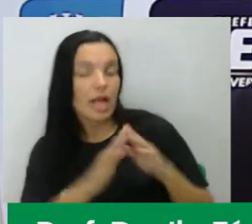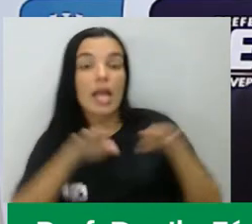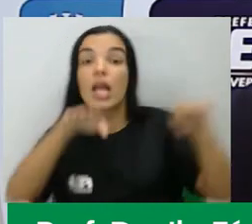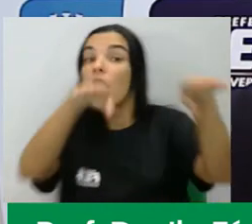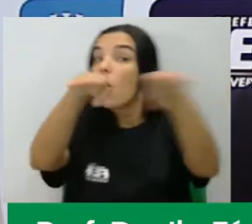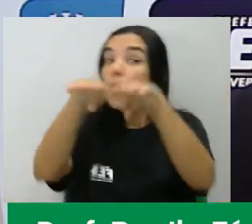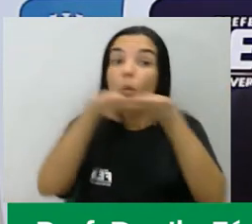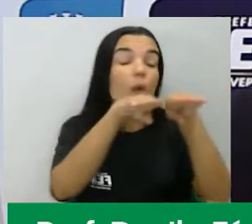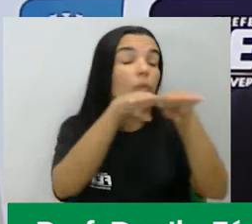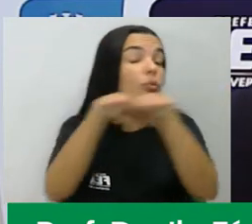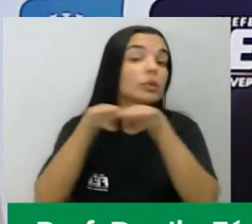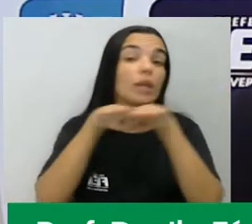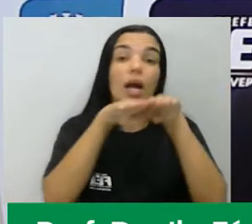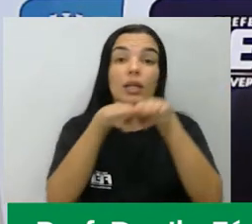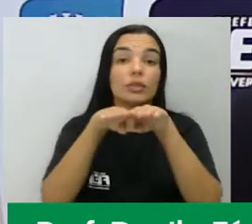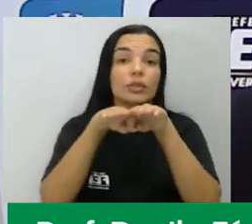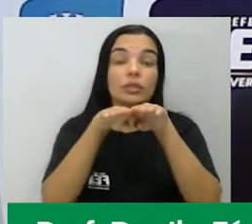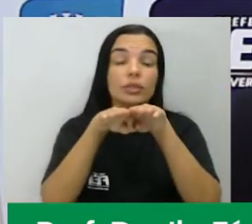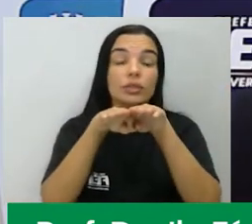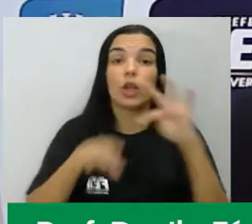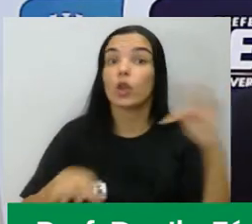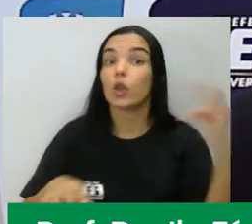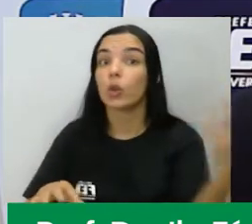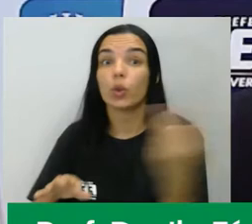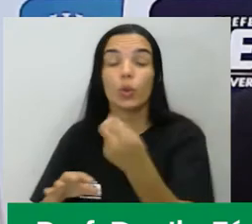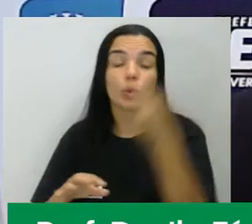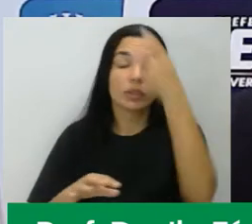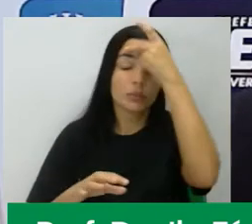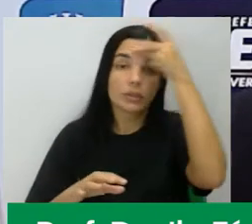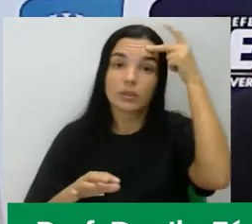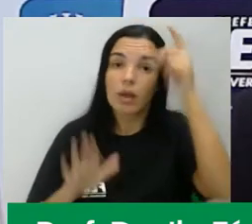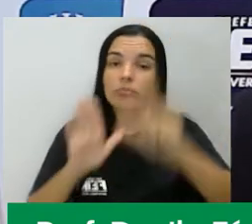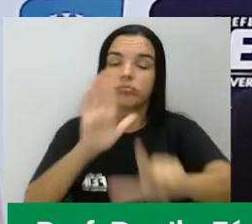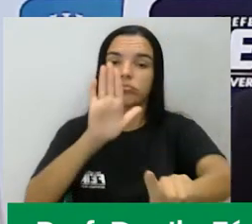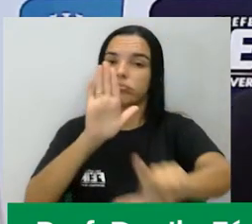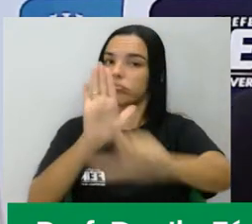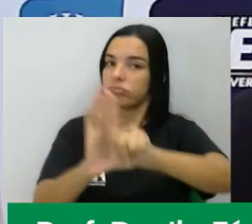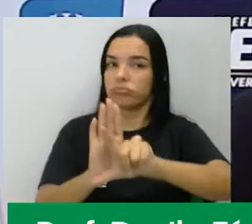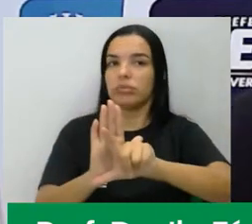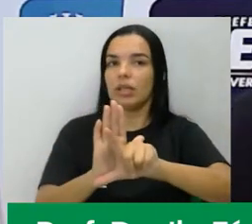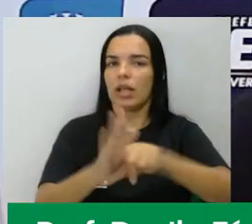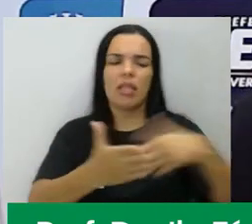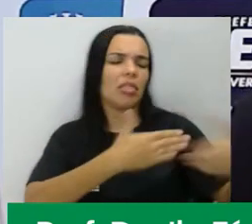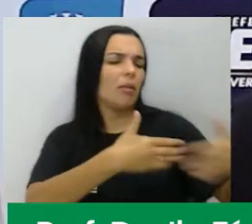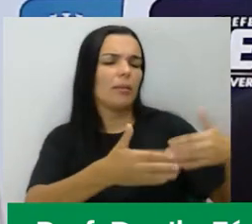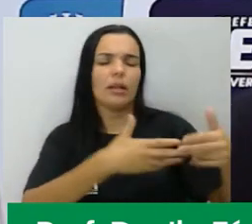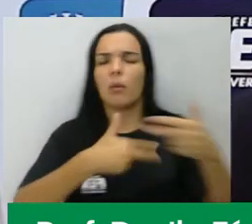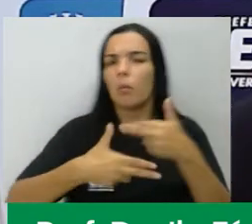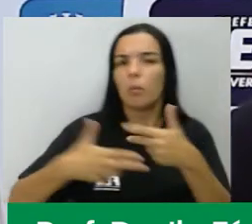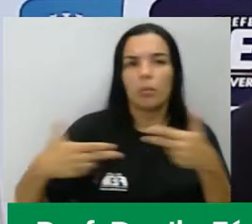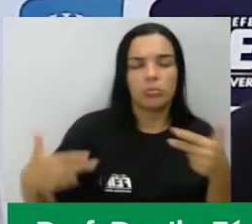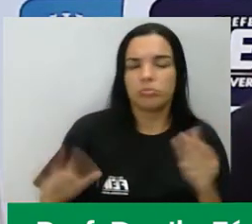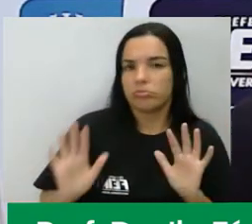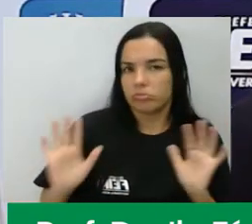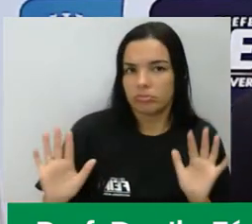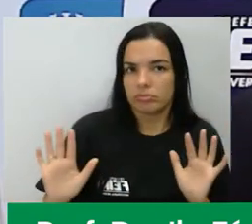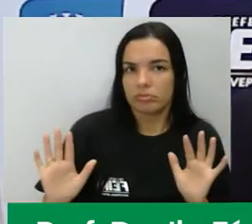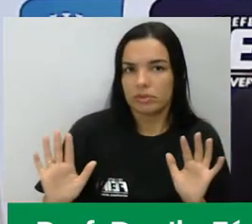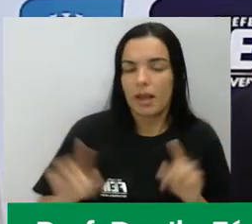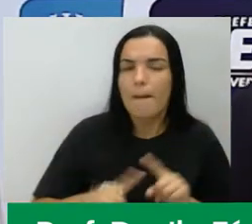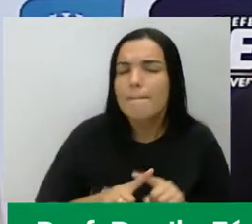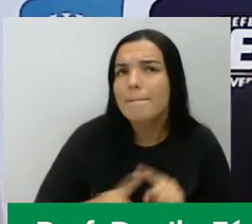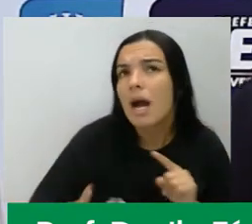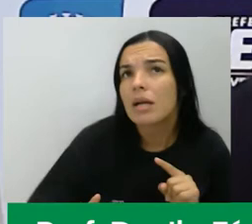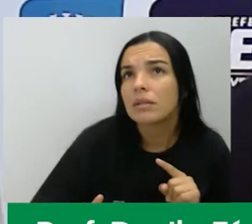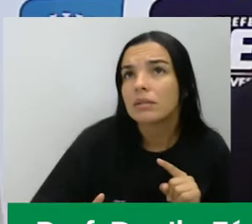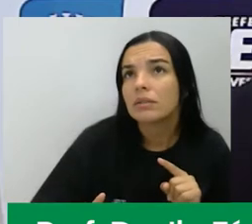de todo mundo perante a lei, independente de qualquer coisa. Só que isso